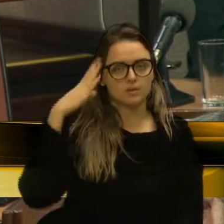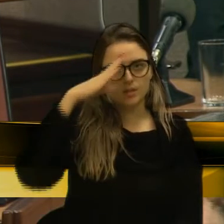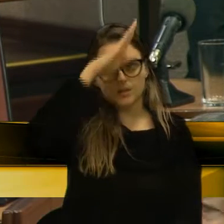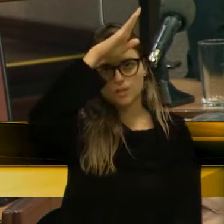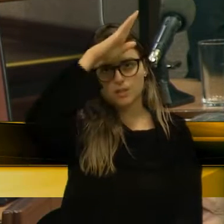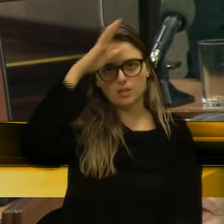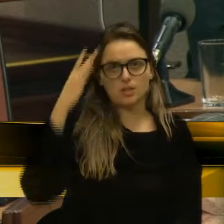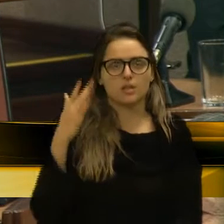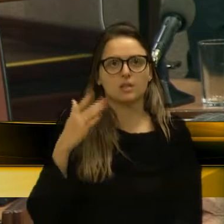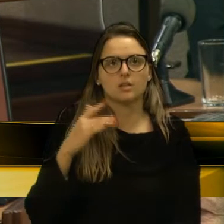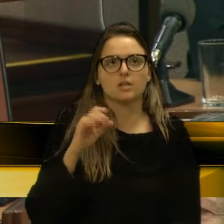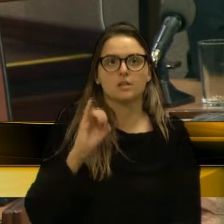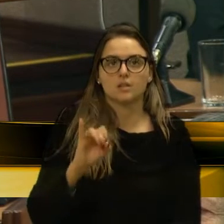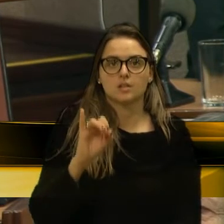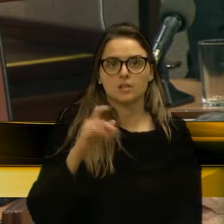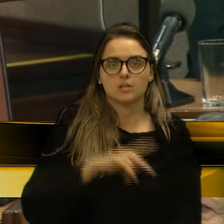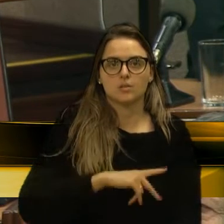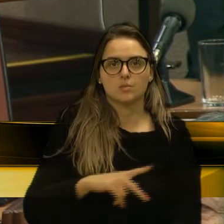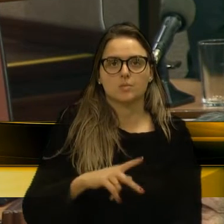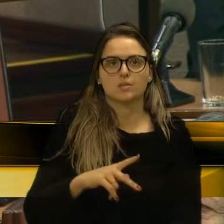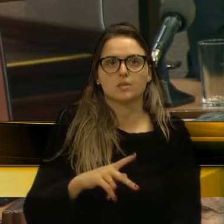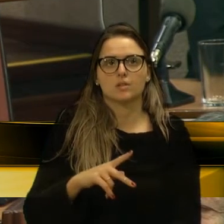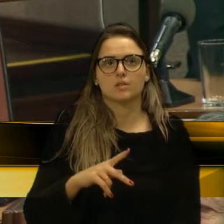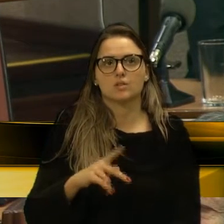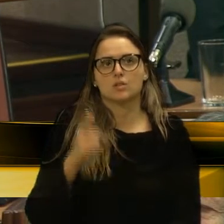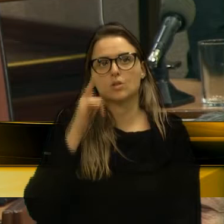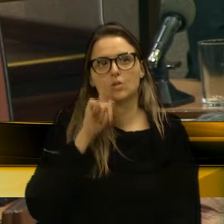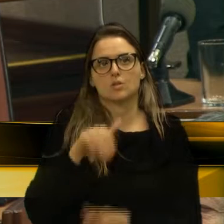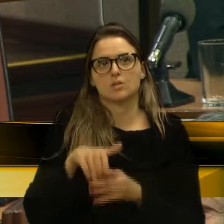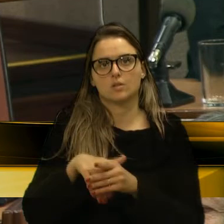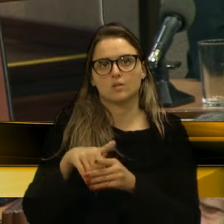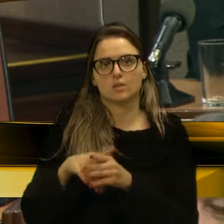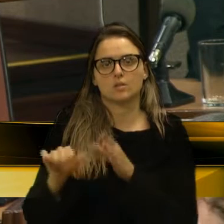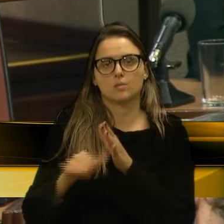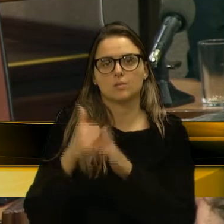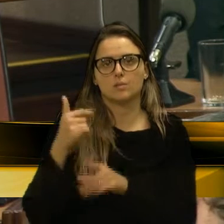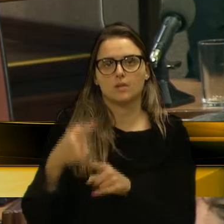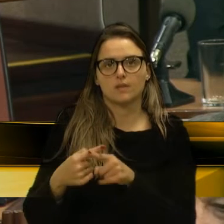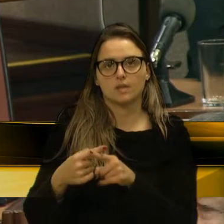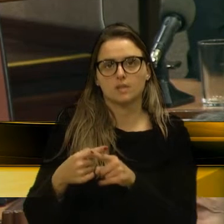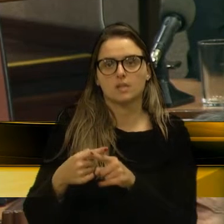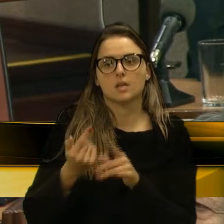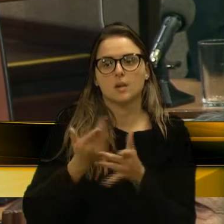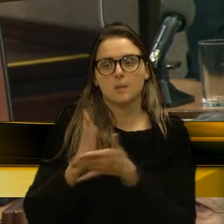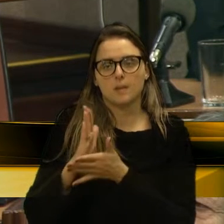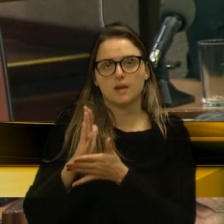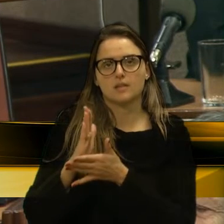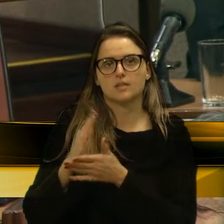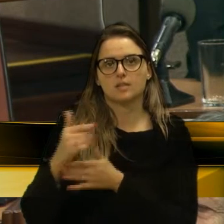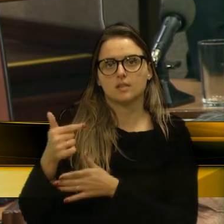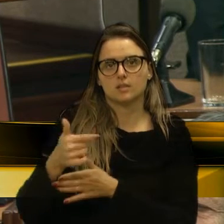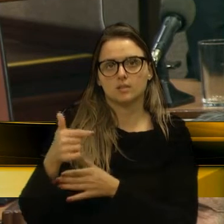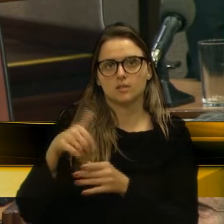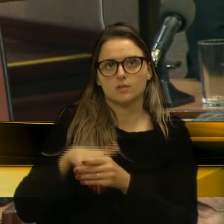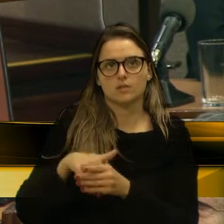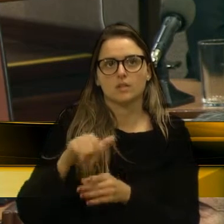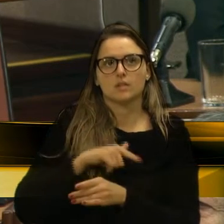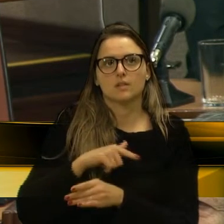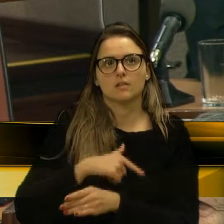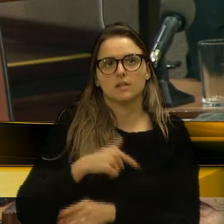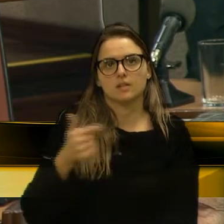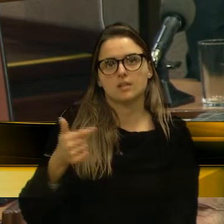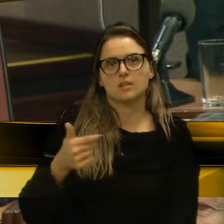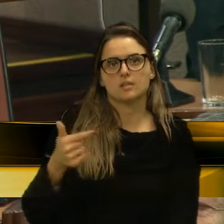o presidente que ganhou no primeiro turno das eleições for no segundo o eleito, haverá uma segunda